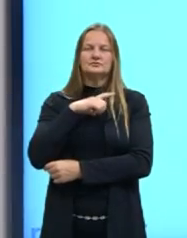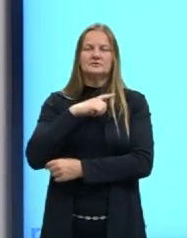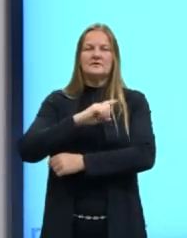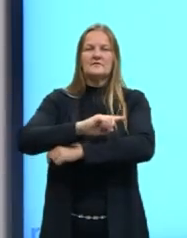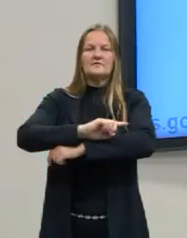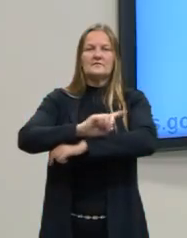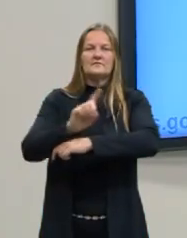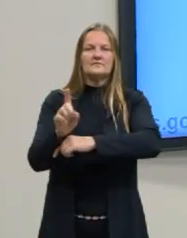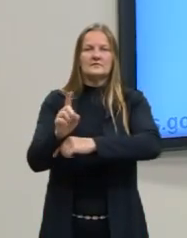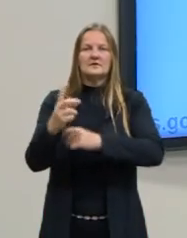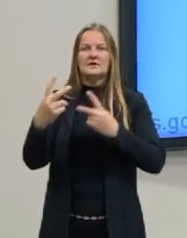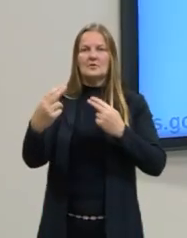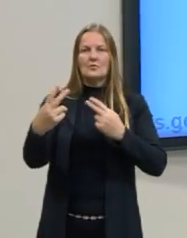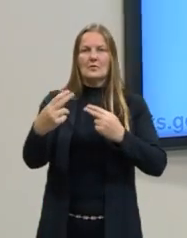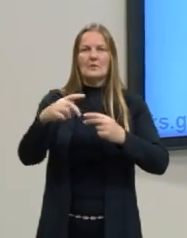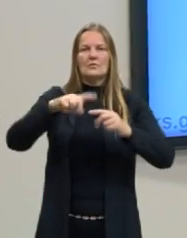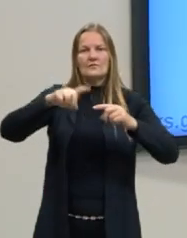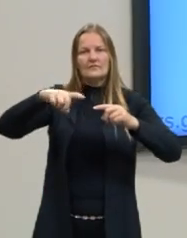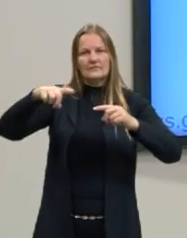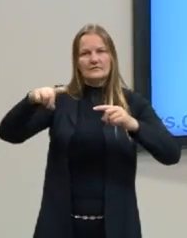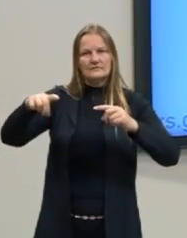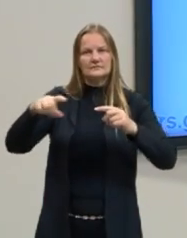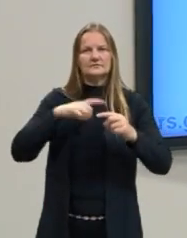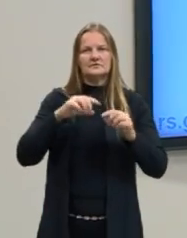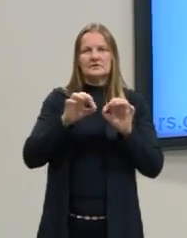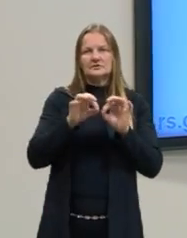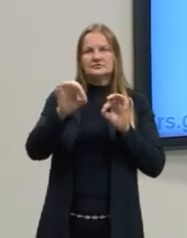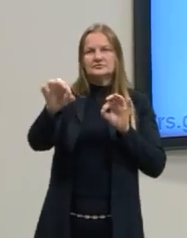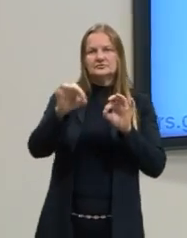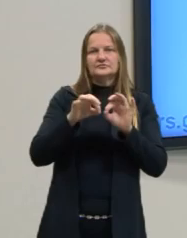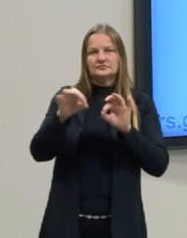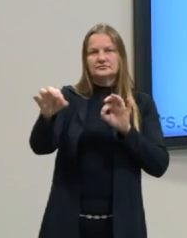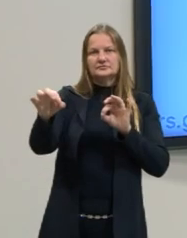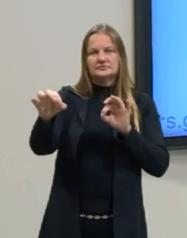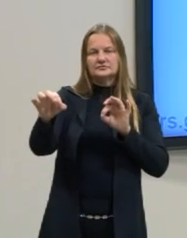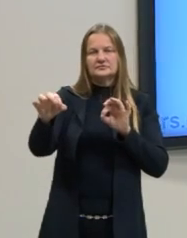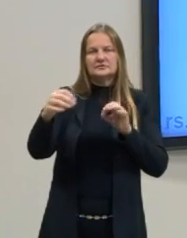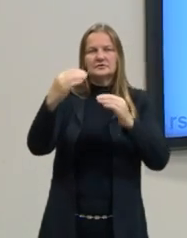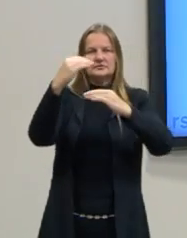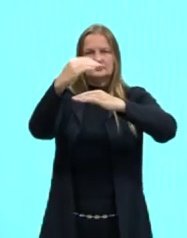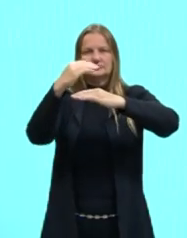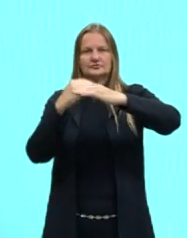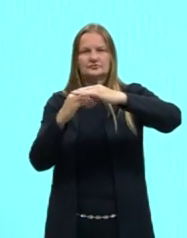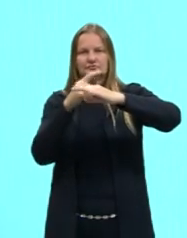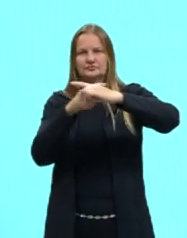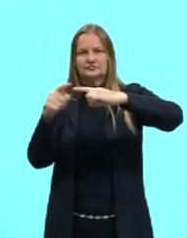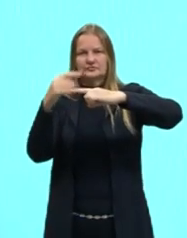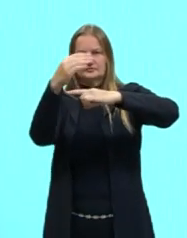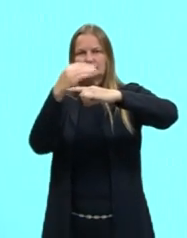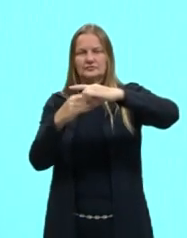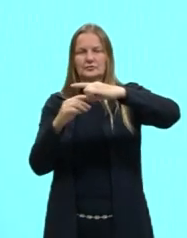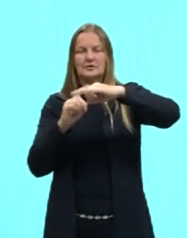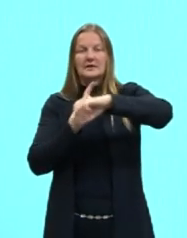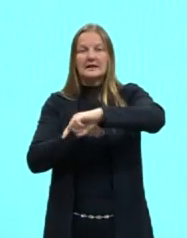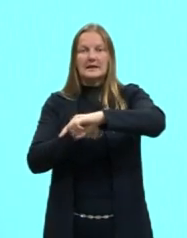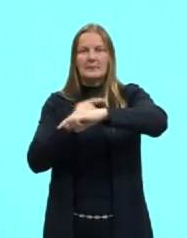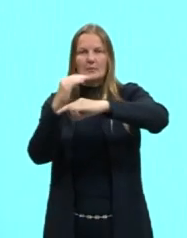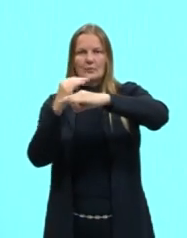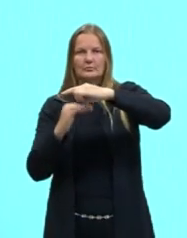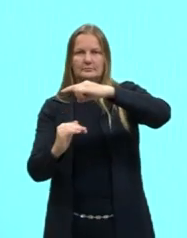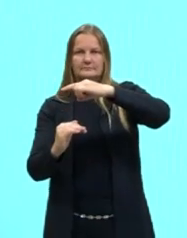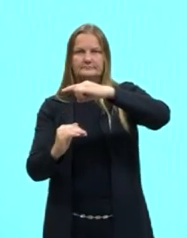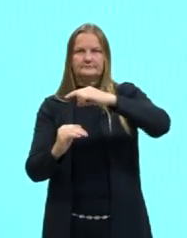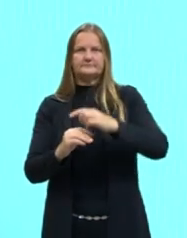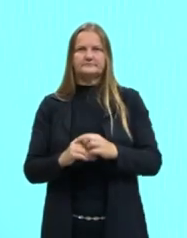Velocidade igual a variação da distância, dividido pela variação do tempo. Agora mudou aqui,